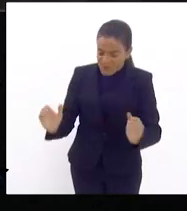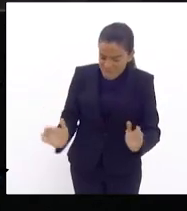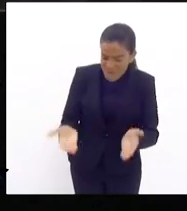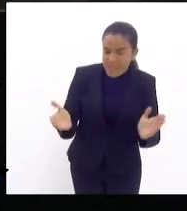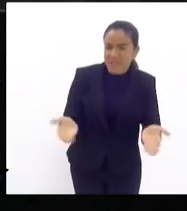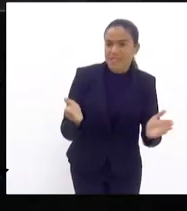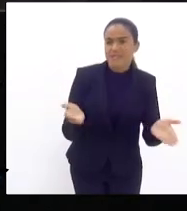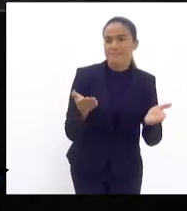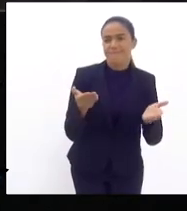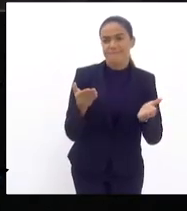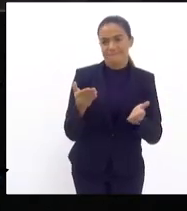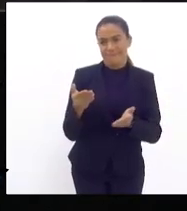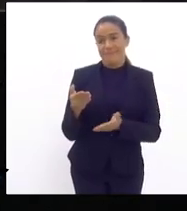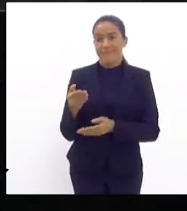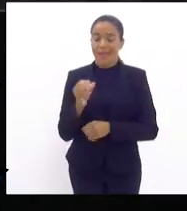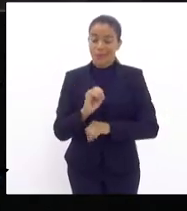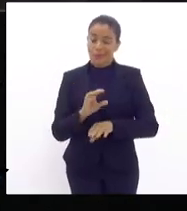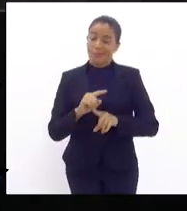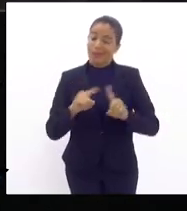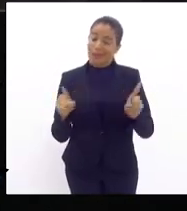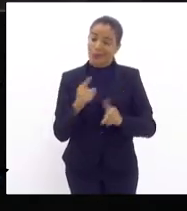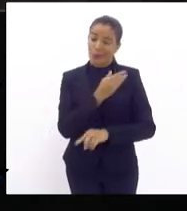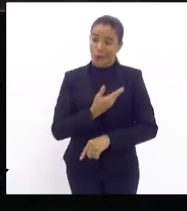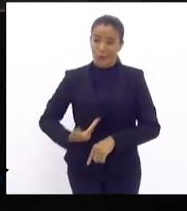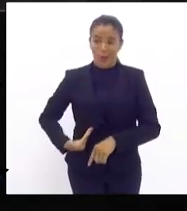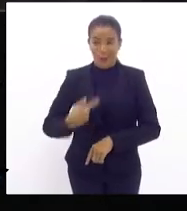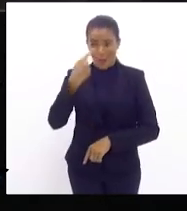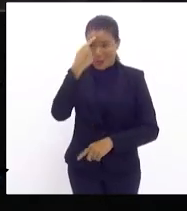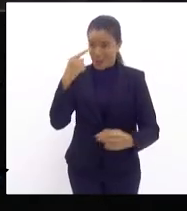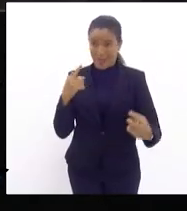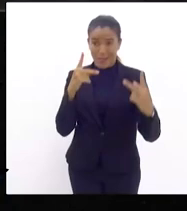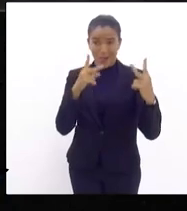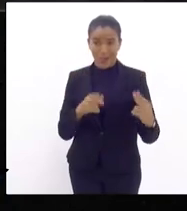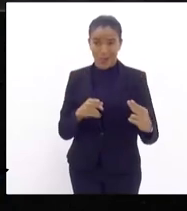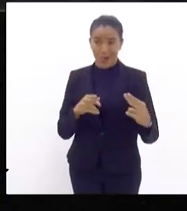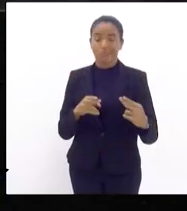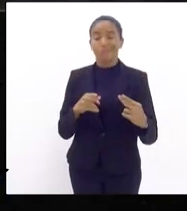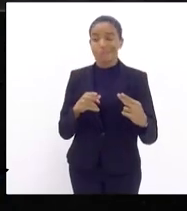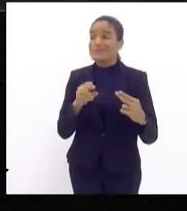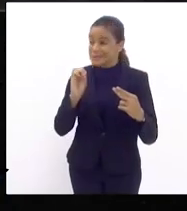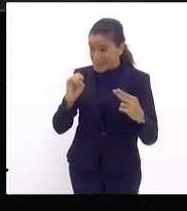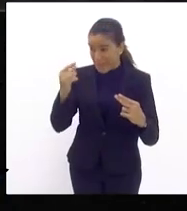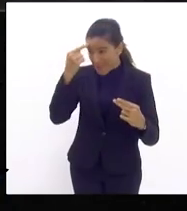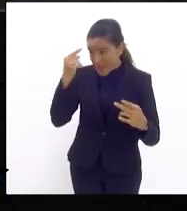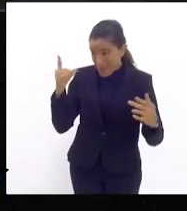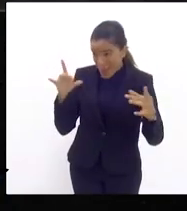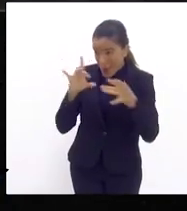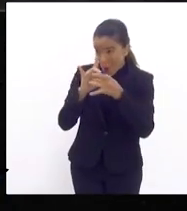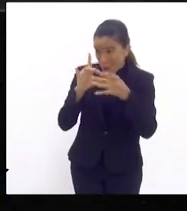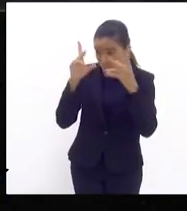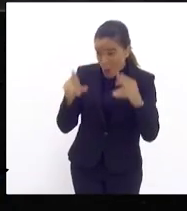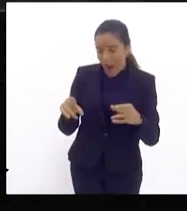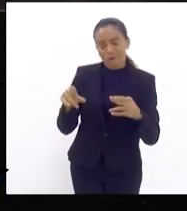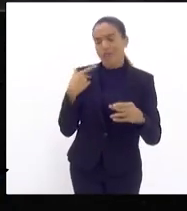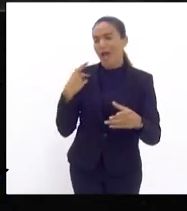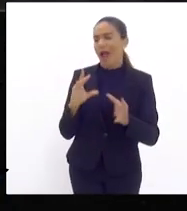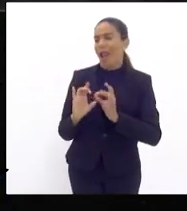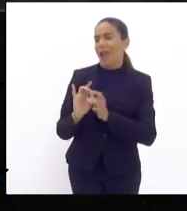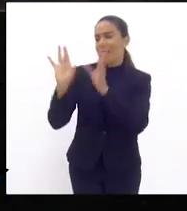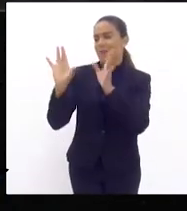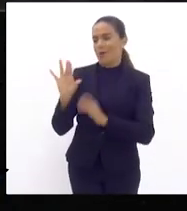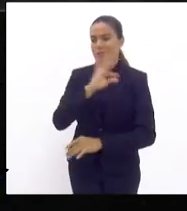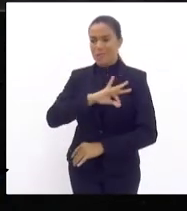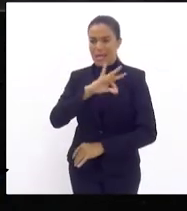pena que o governador não pensa nisso que se pensasse já tinha regulamentado a questão do piso salarial dos professores coisa que eu não